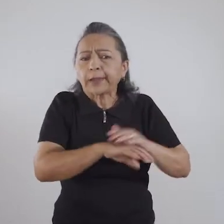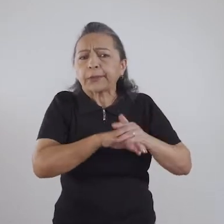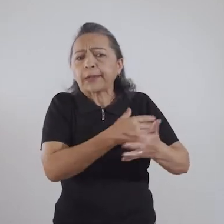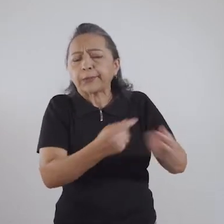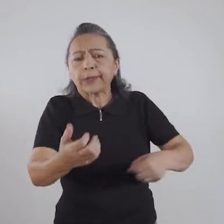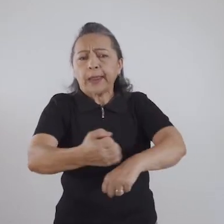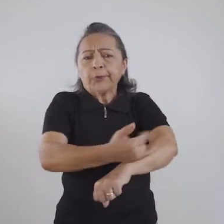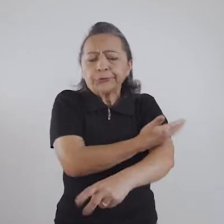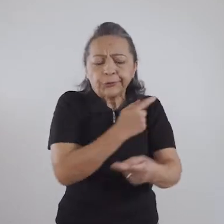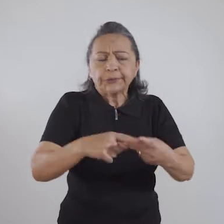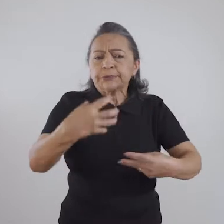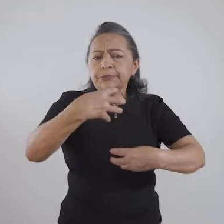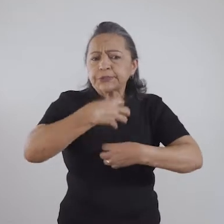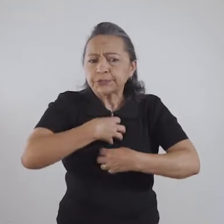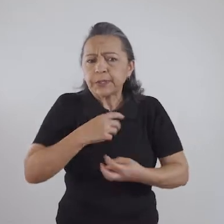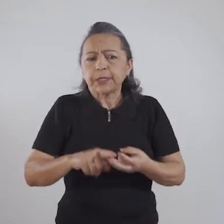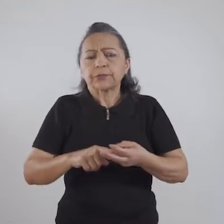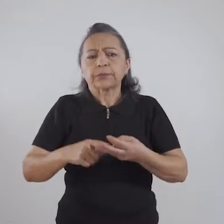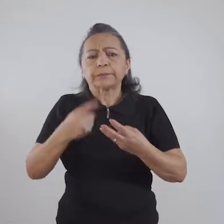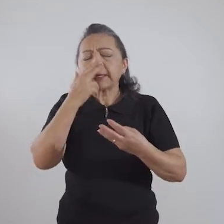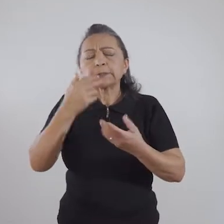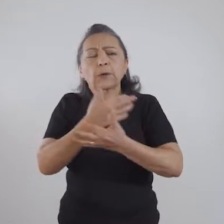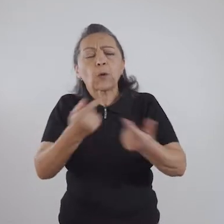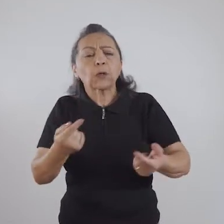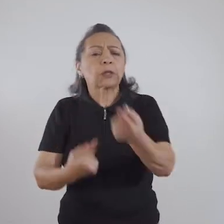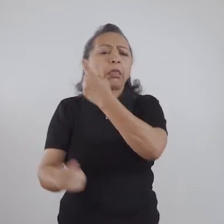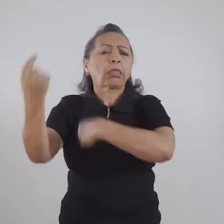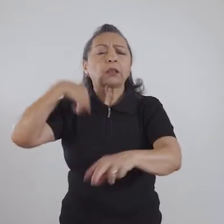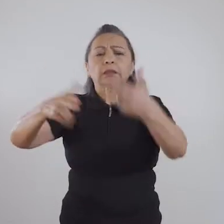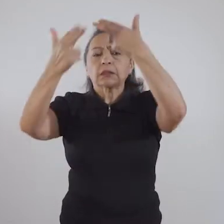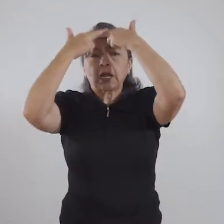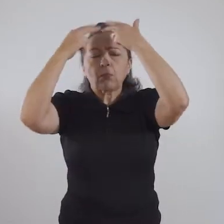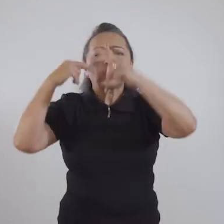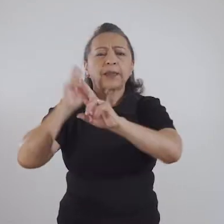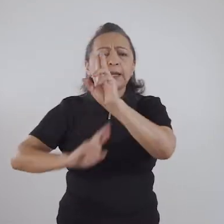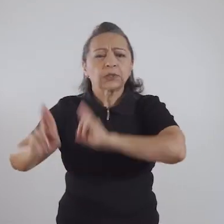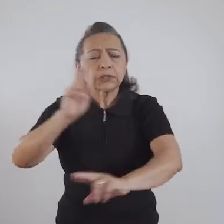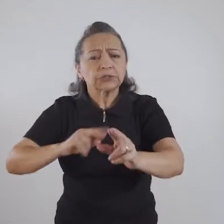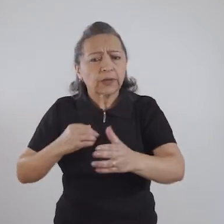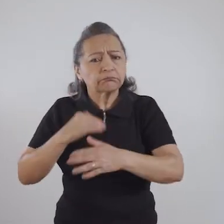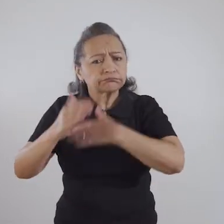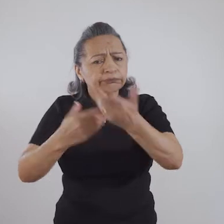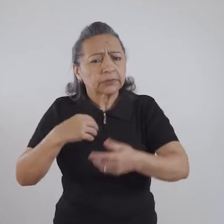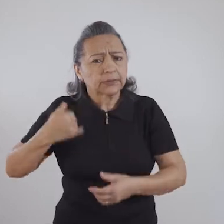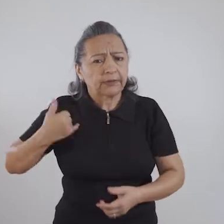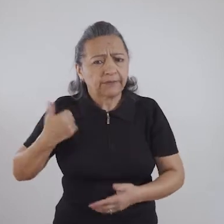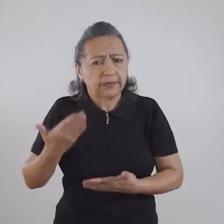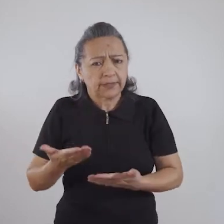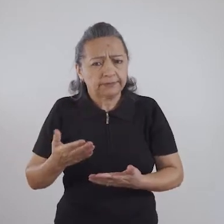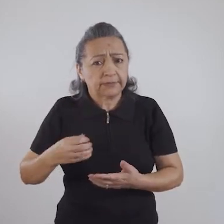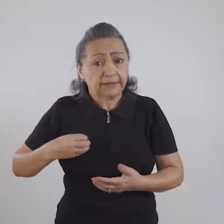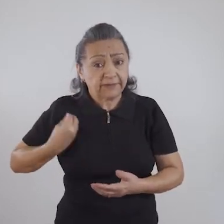várias emoções, vários sentimentos, reflexos das relações que a gente vai estabelecendo ao longo da nossa vida.